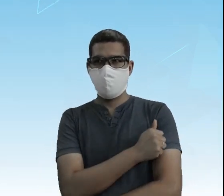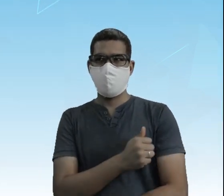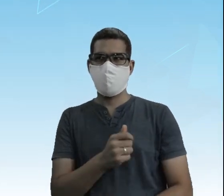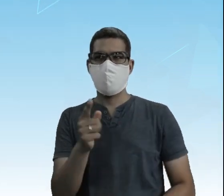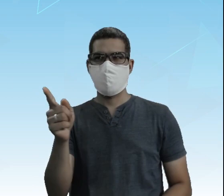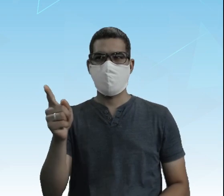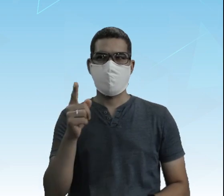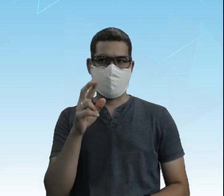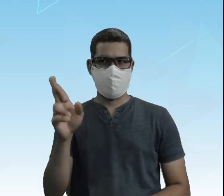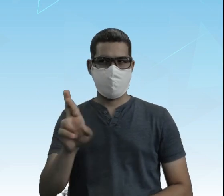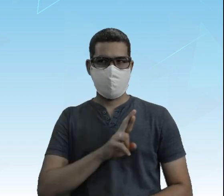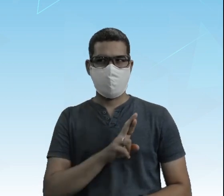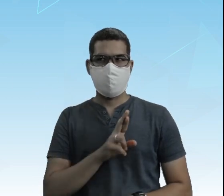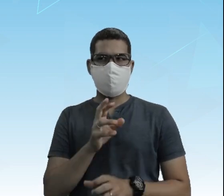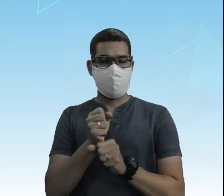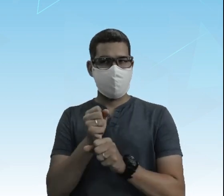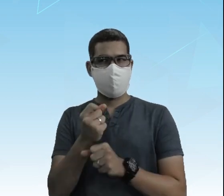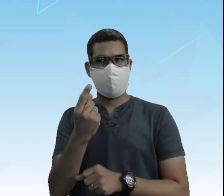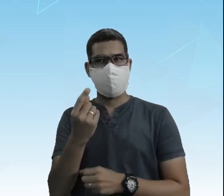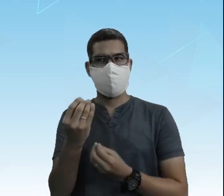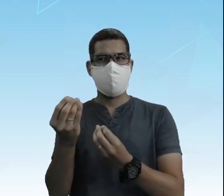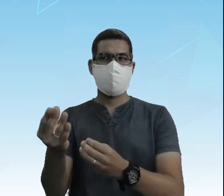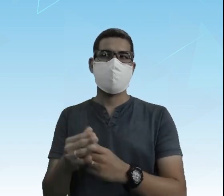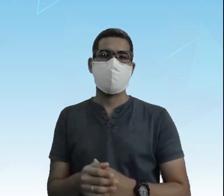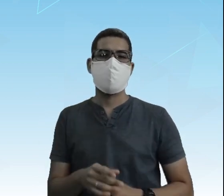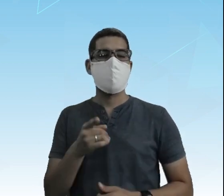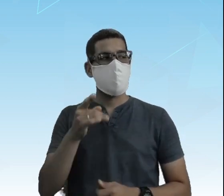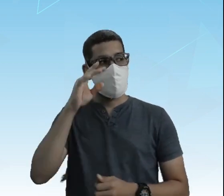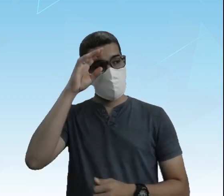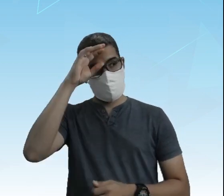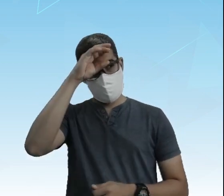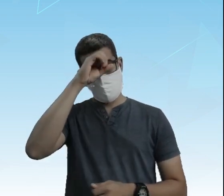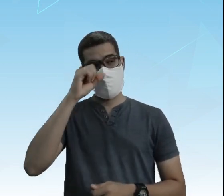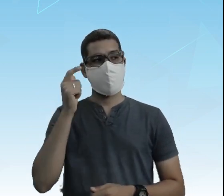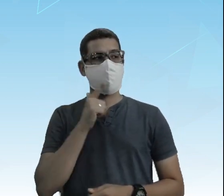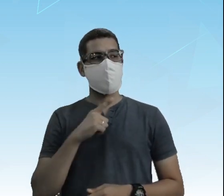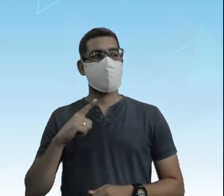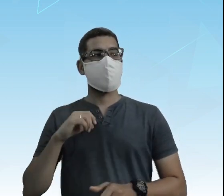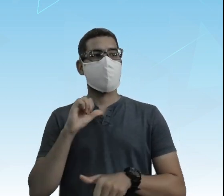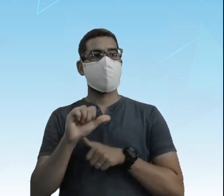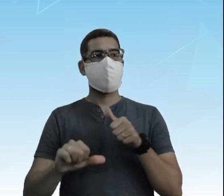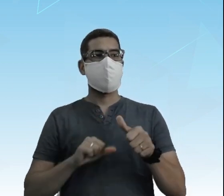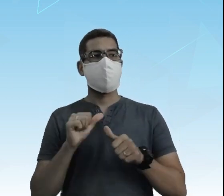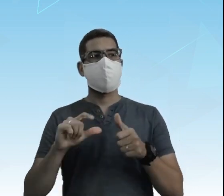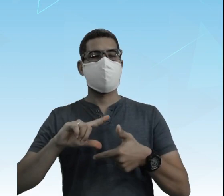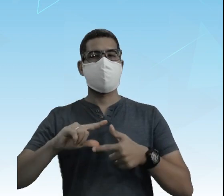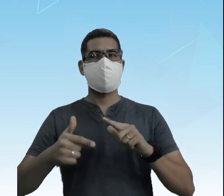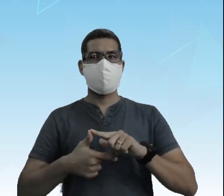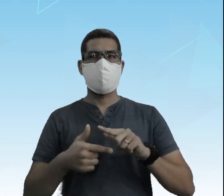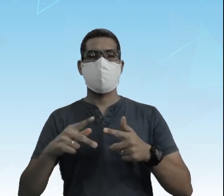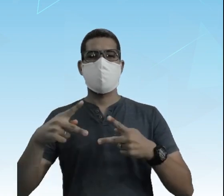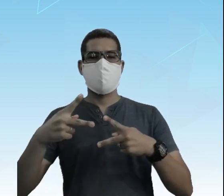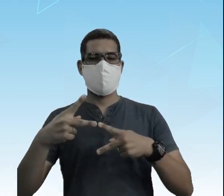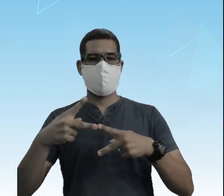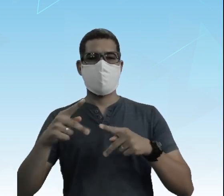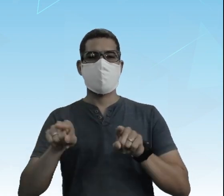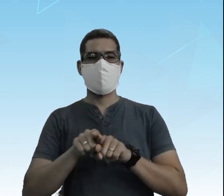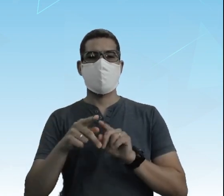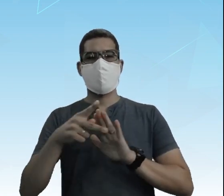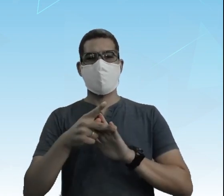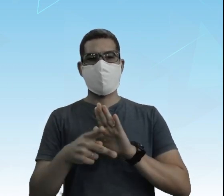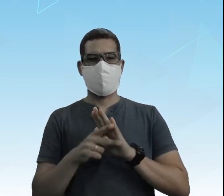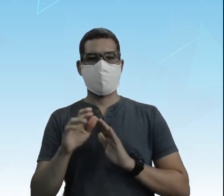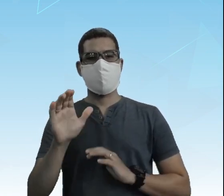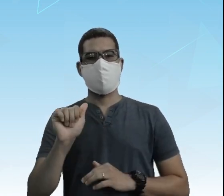para ele Vale a pena E ele vai ter uma noção Muito boa De transformações geométricas No polígono No plano cartesiano